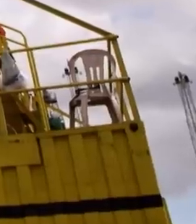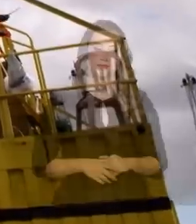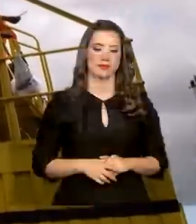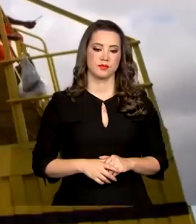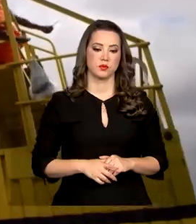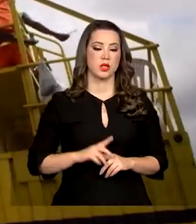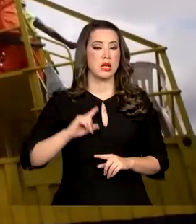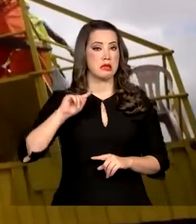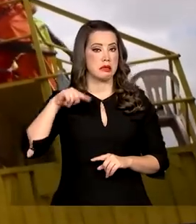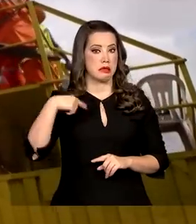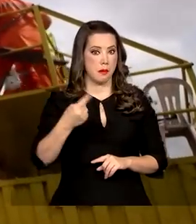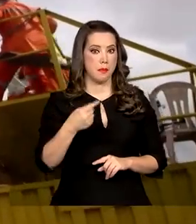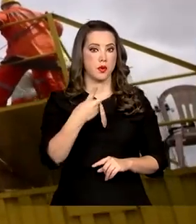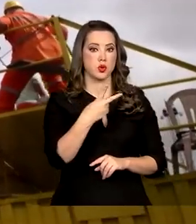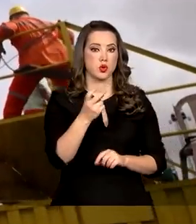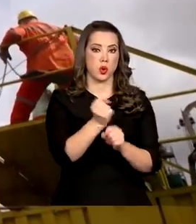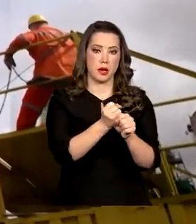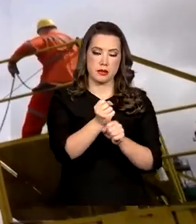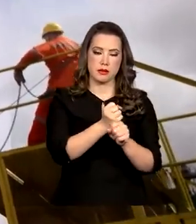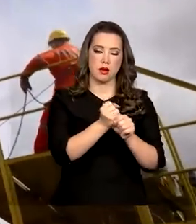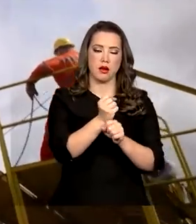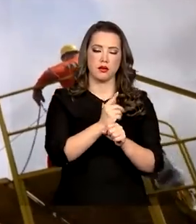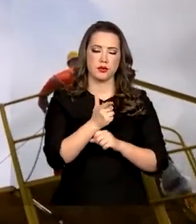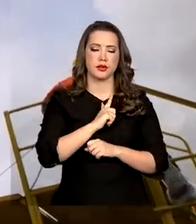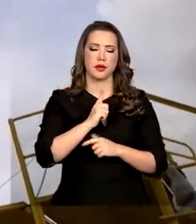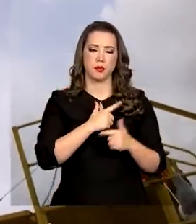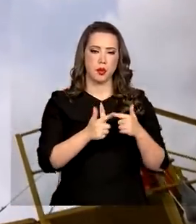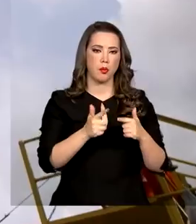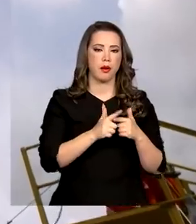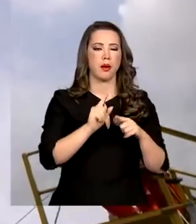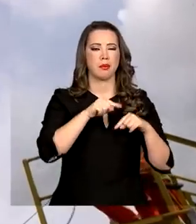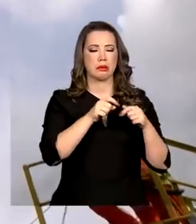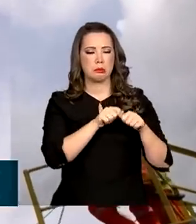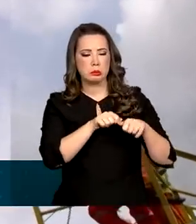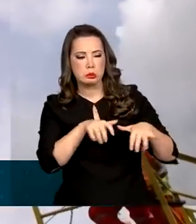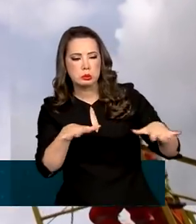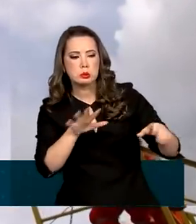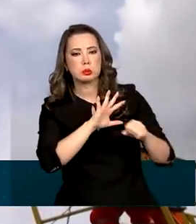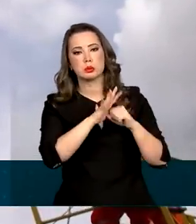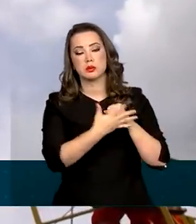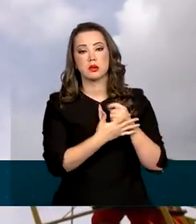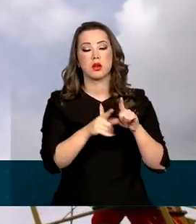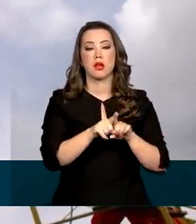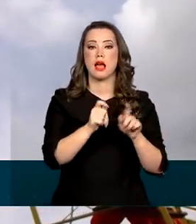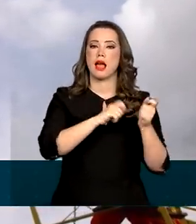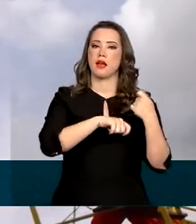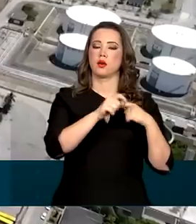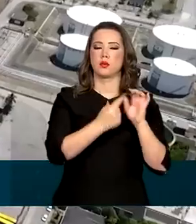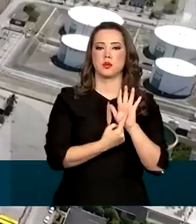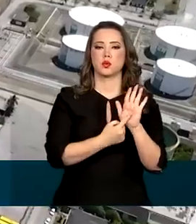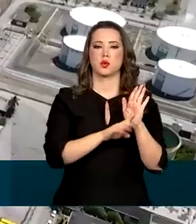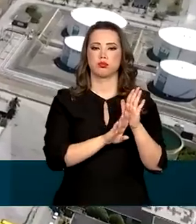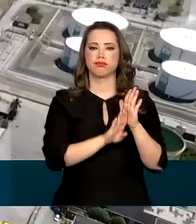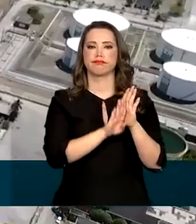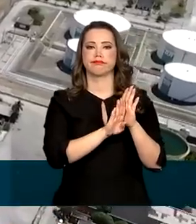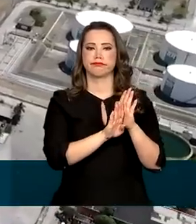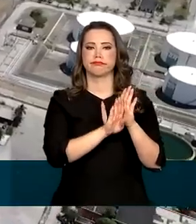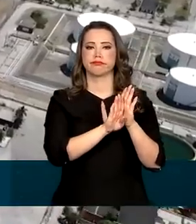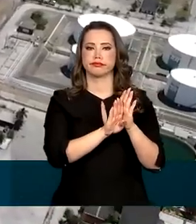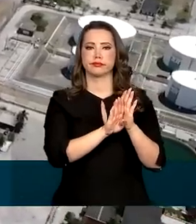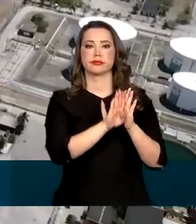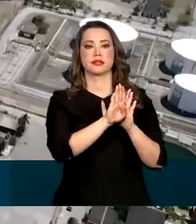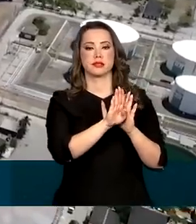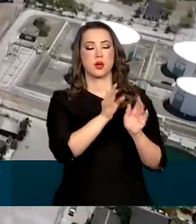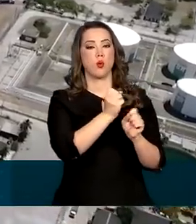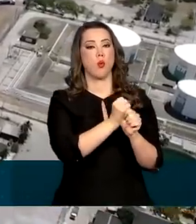Após dois anos de fortes impactos por conta da Covid-19, a economia mostrou sinais de recuperação em 2022.